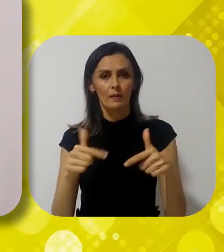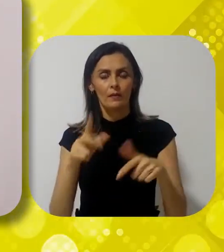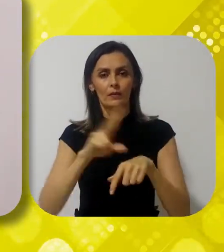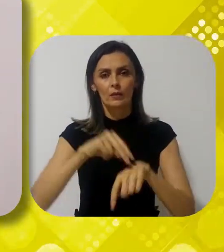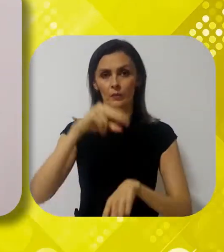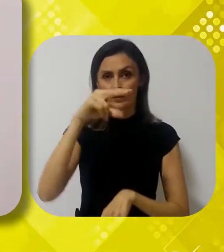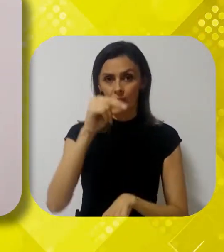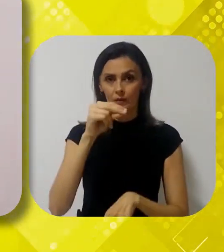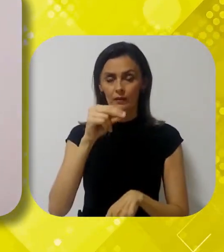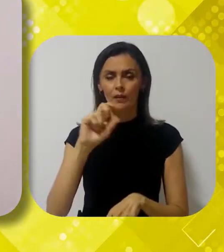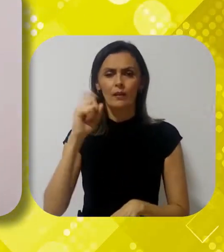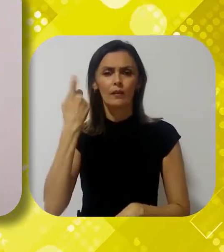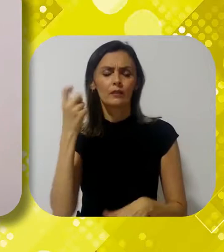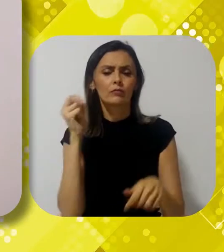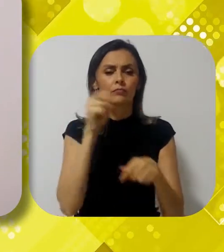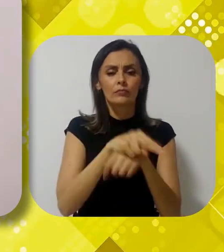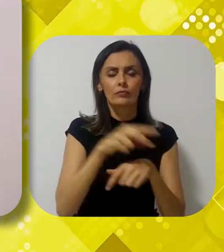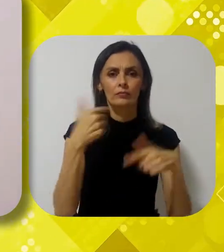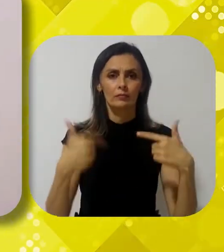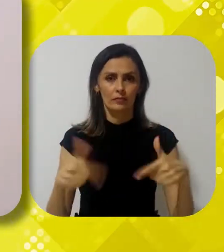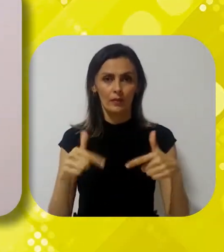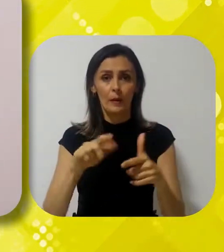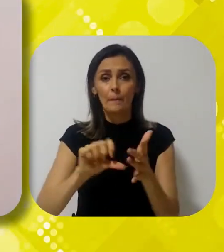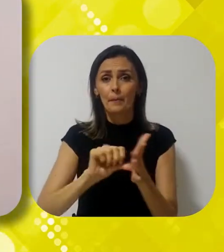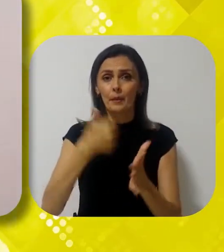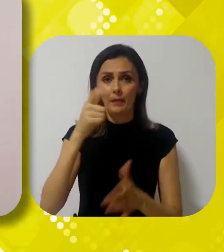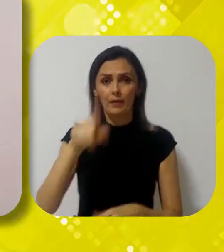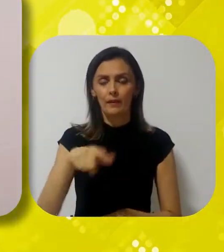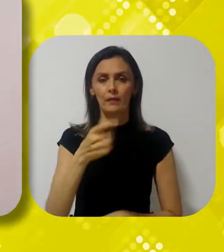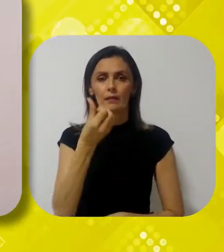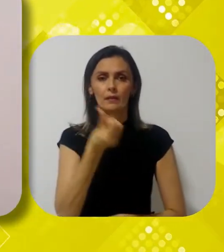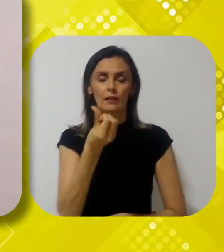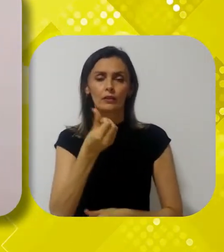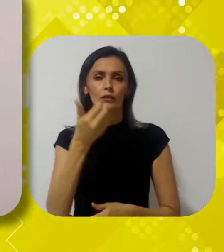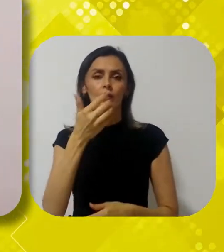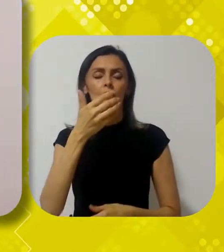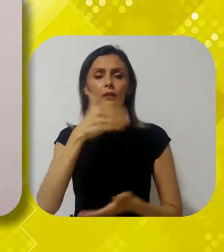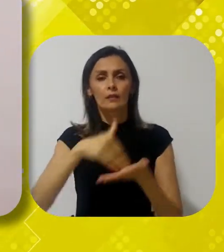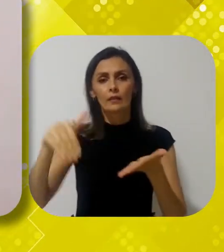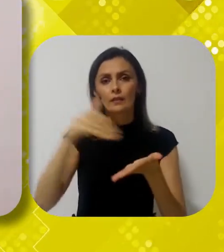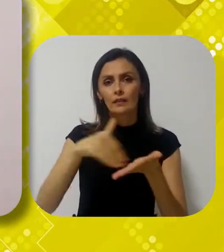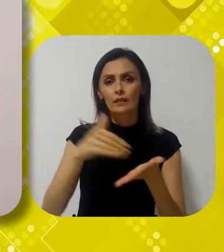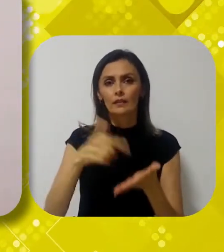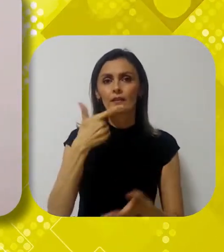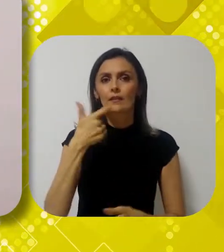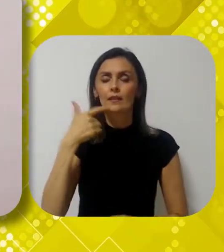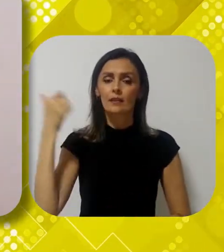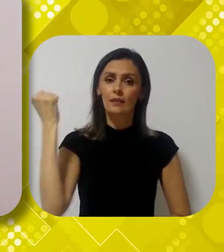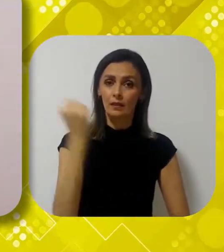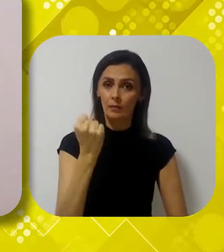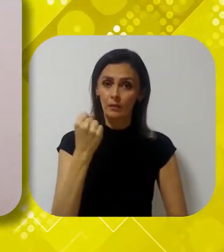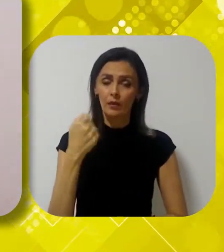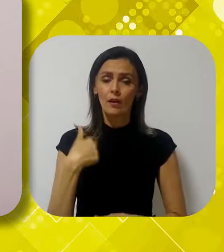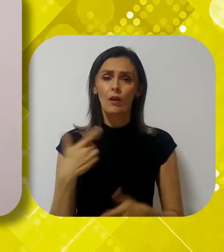Minha primeira lotação foi na Sexta Vara Criminal, onde permaneci até 2005,